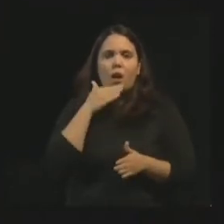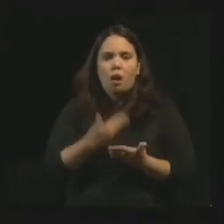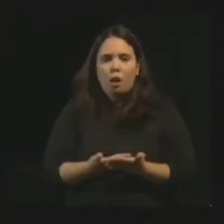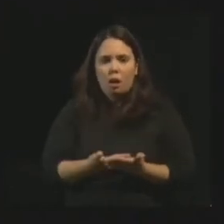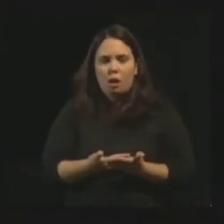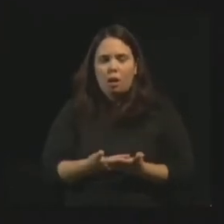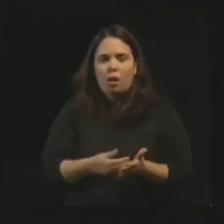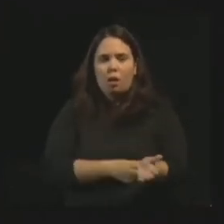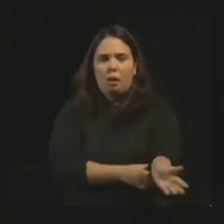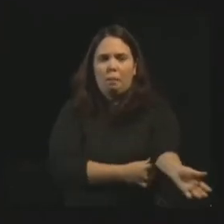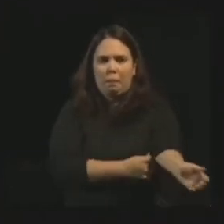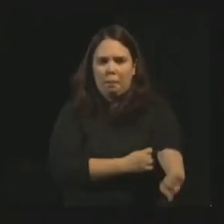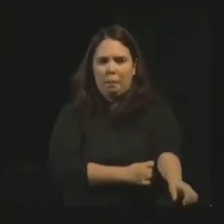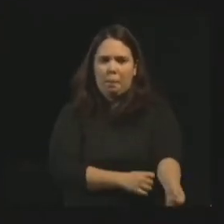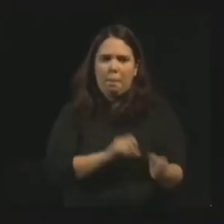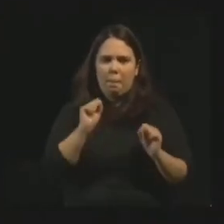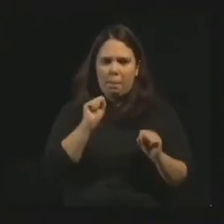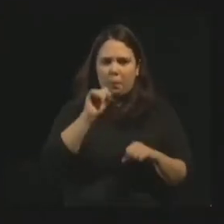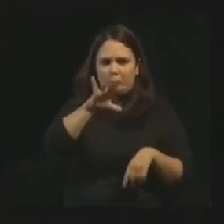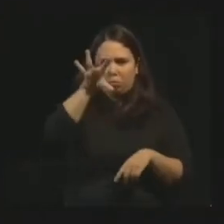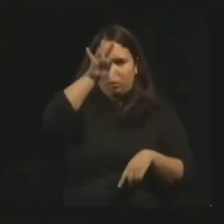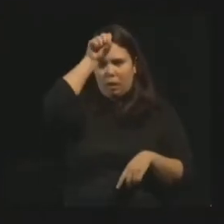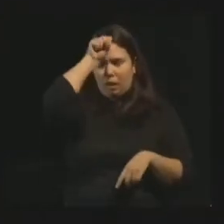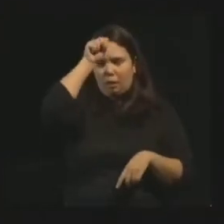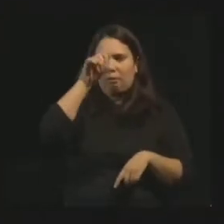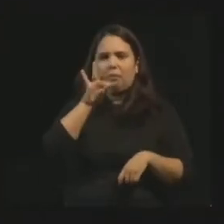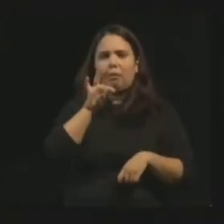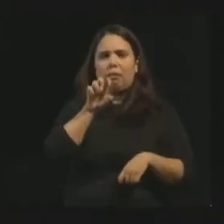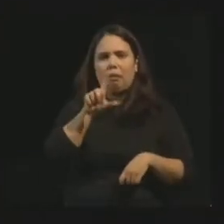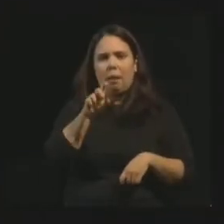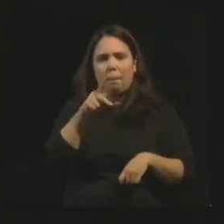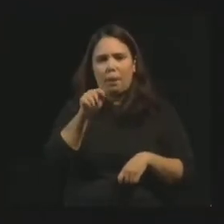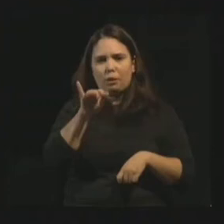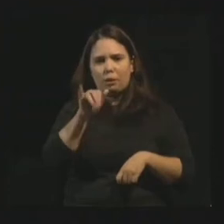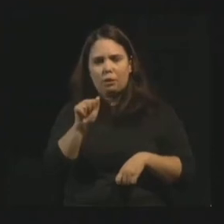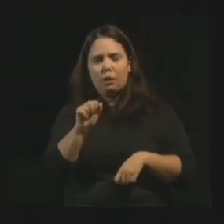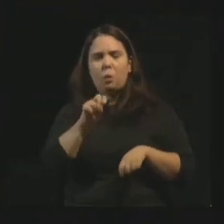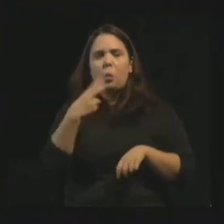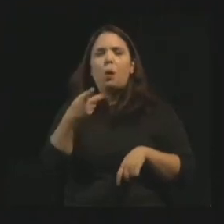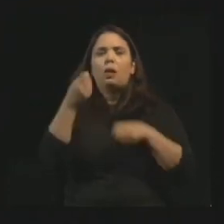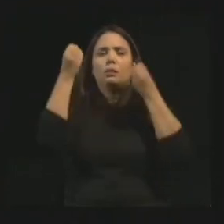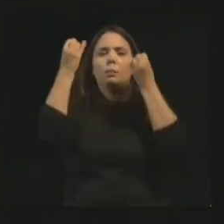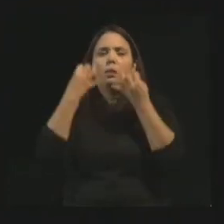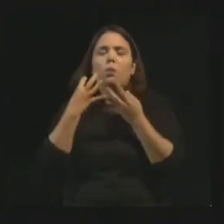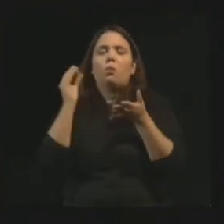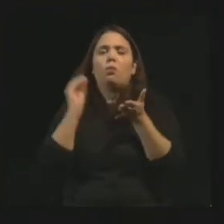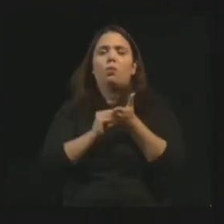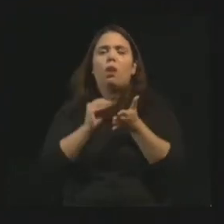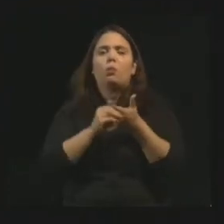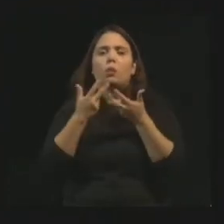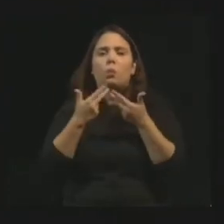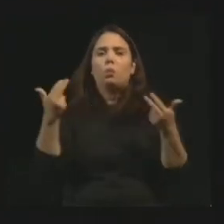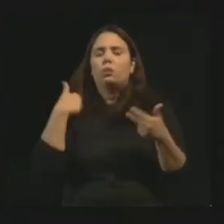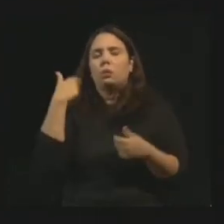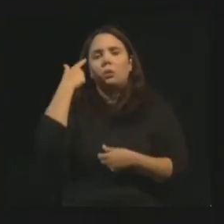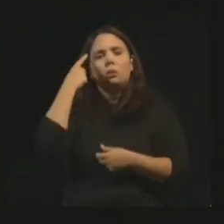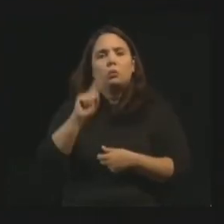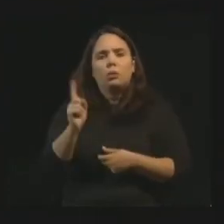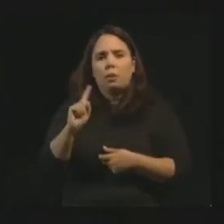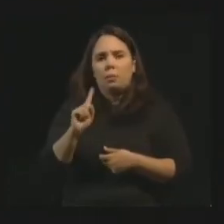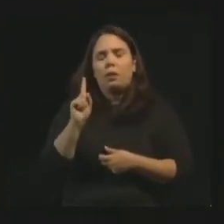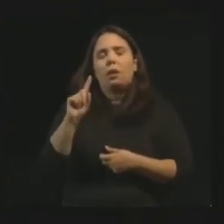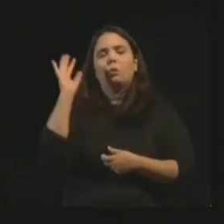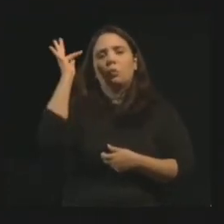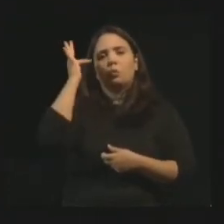Eu disse, ou existe telepatia, o que não explicava, porque ela me falou muita coisa que eu não sabia. Coisas do futuro.